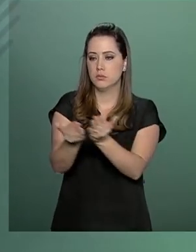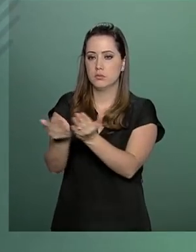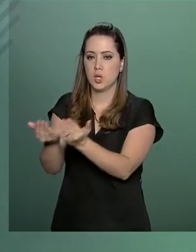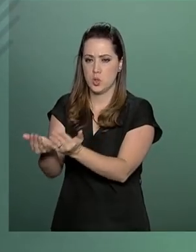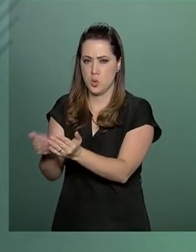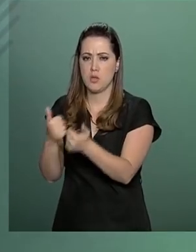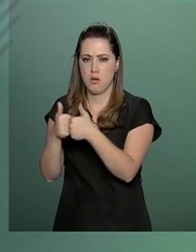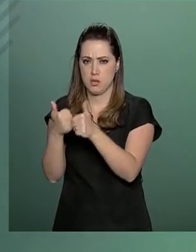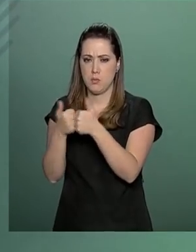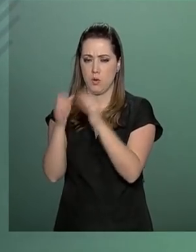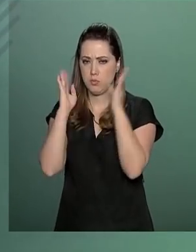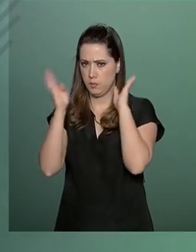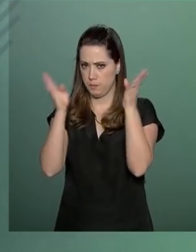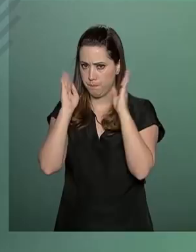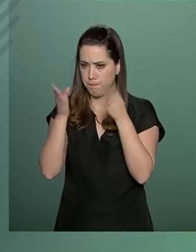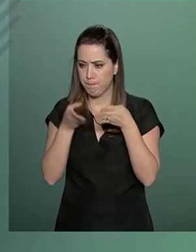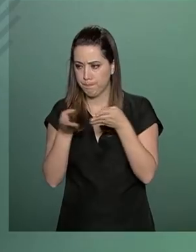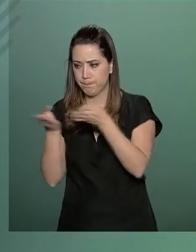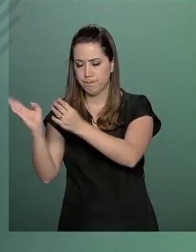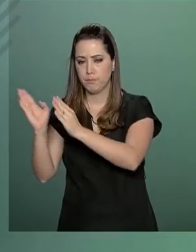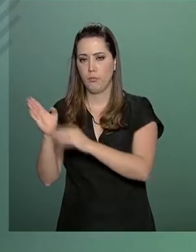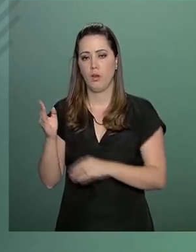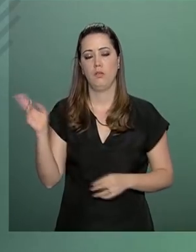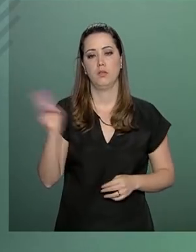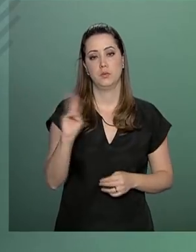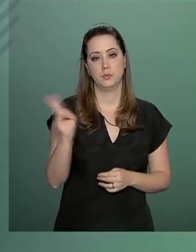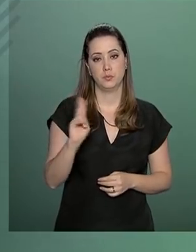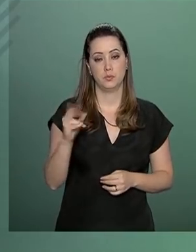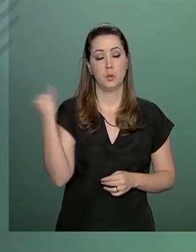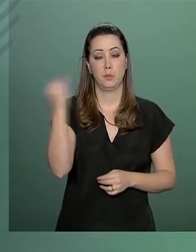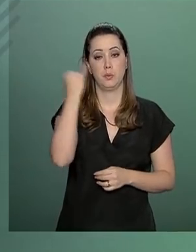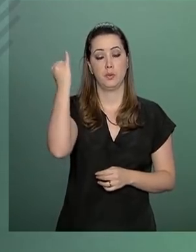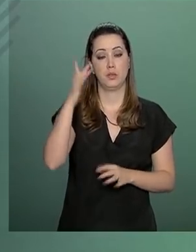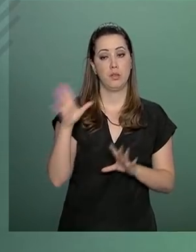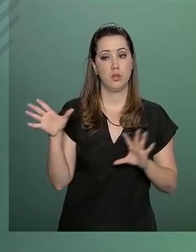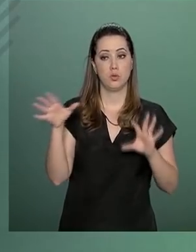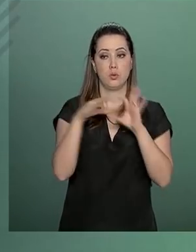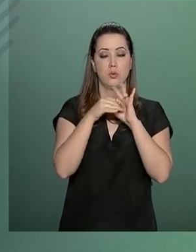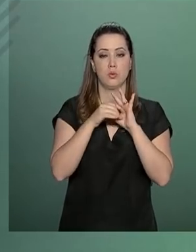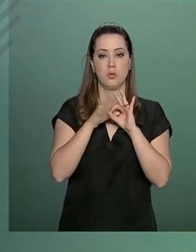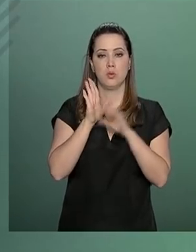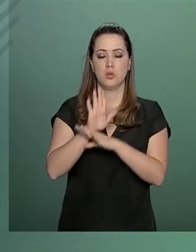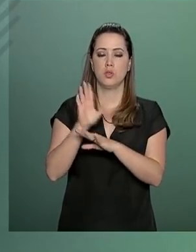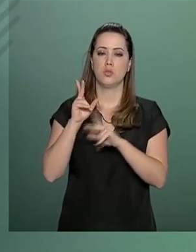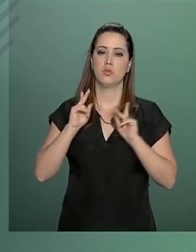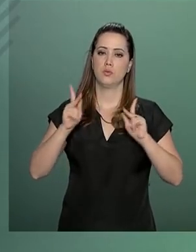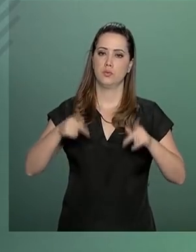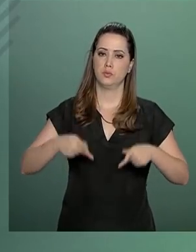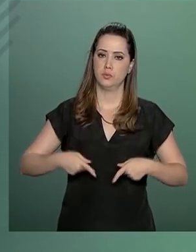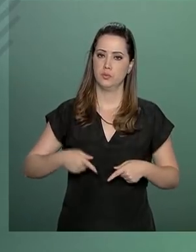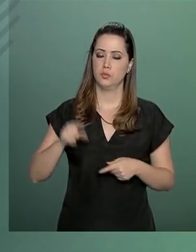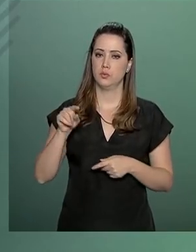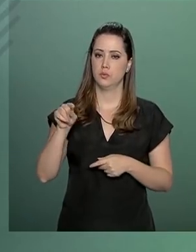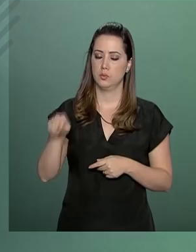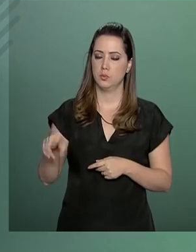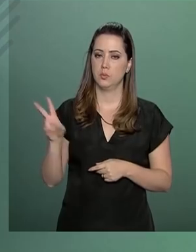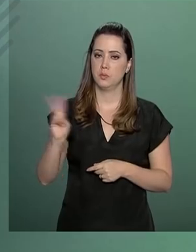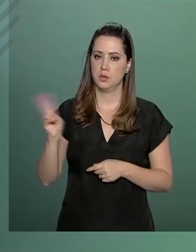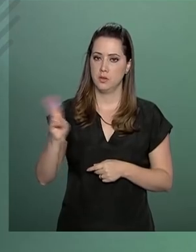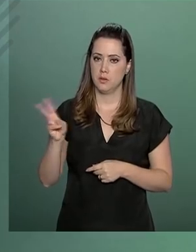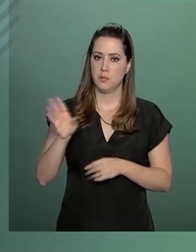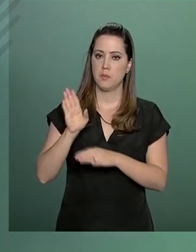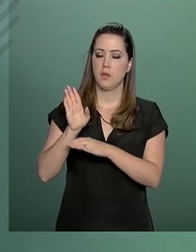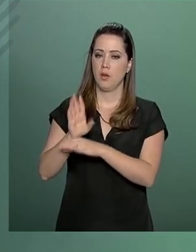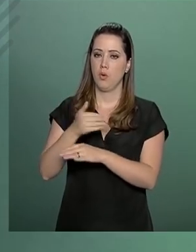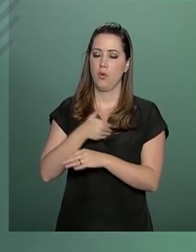assim, a esta importante iniciativa internacional de apoio ao governo de Guaidó e ao